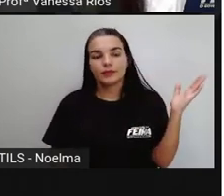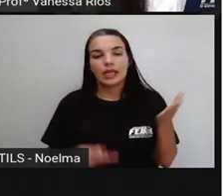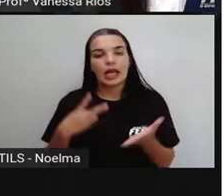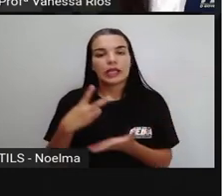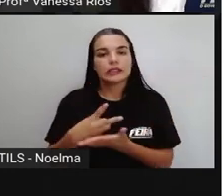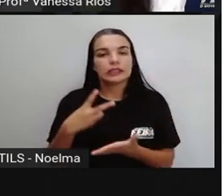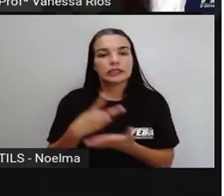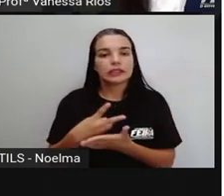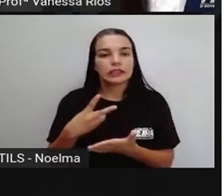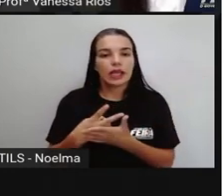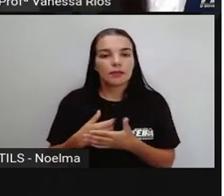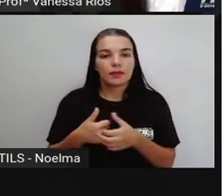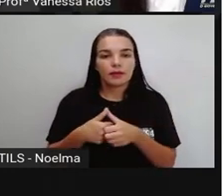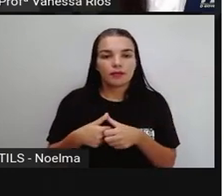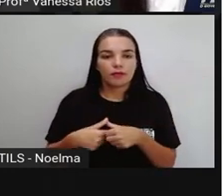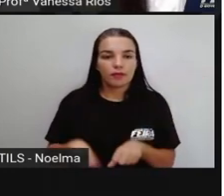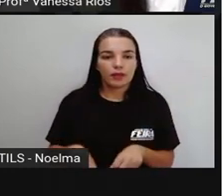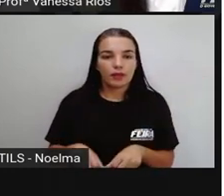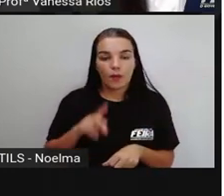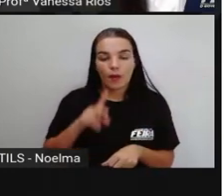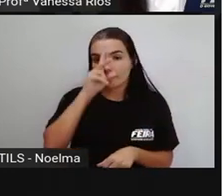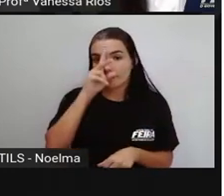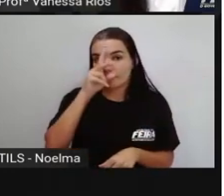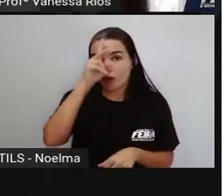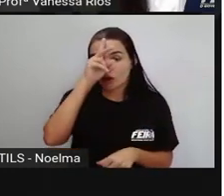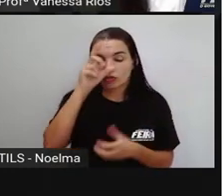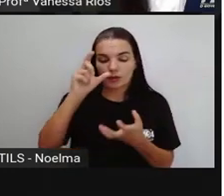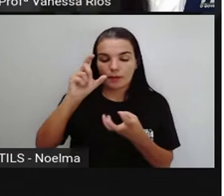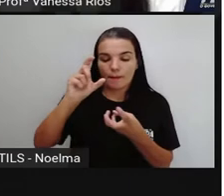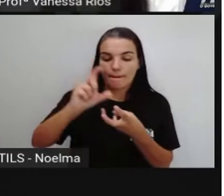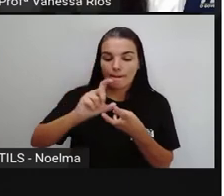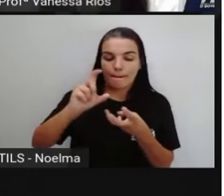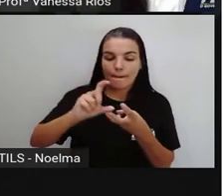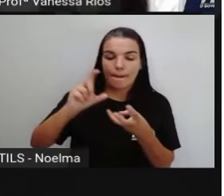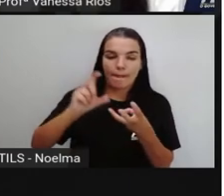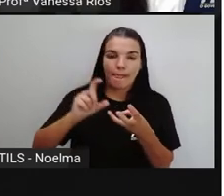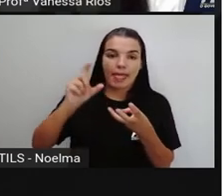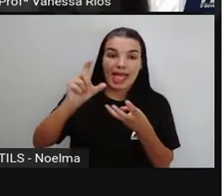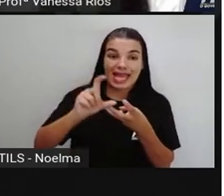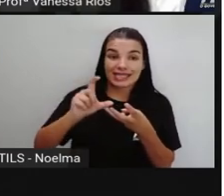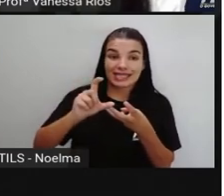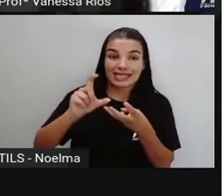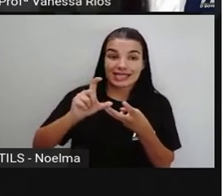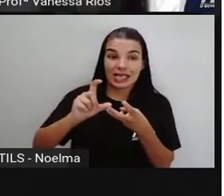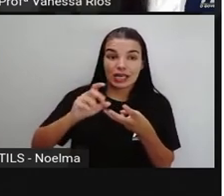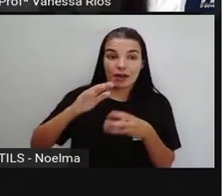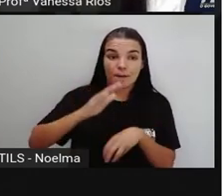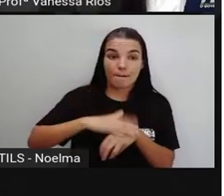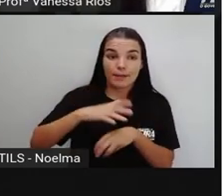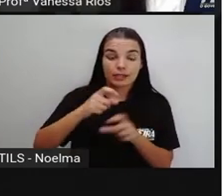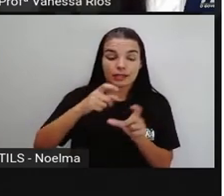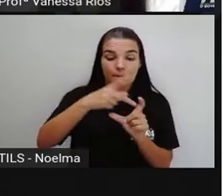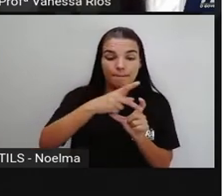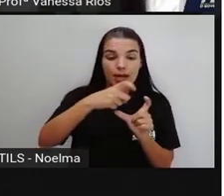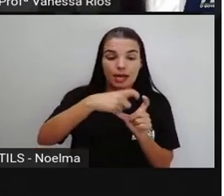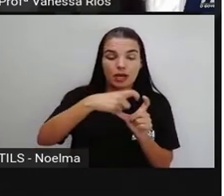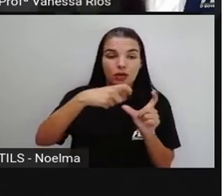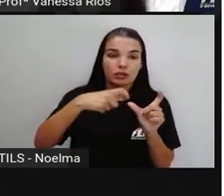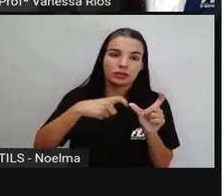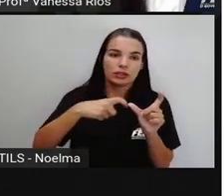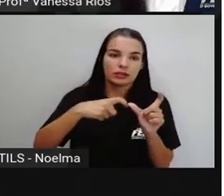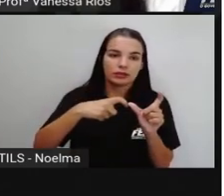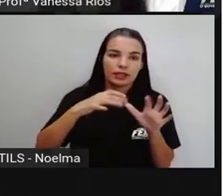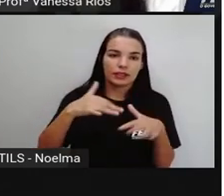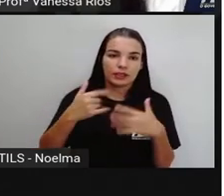Cantaram, brincaram, dançaram, comeram, leram. Então, a gente percebe, a Pro colocou em